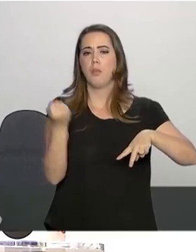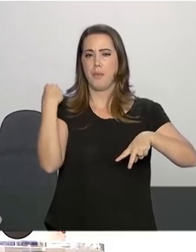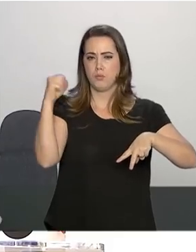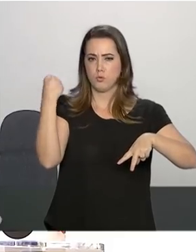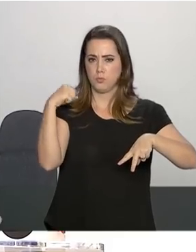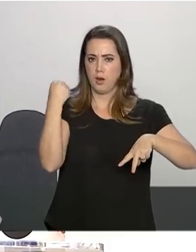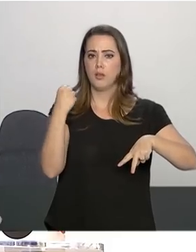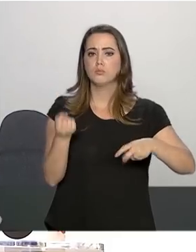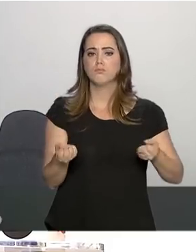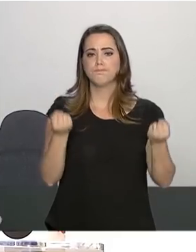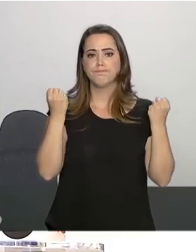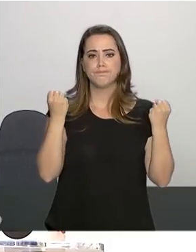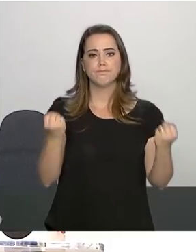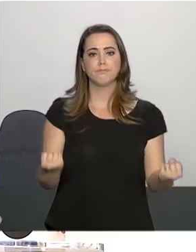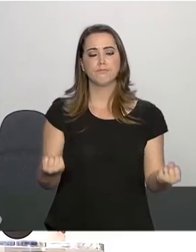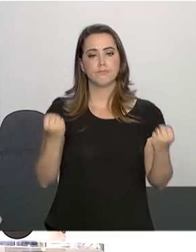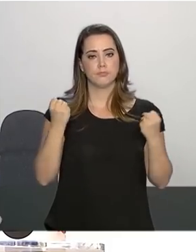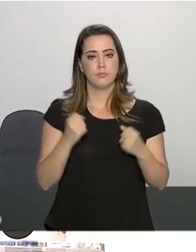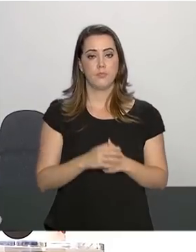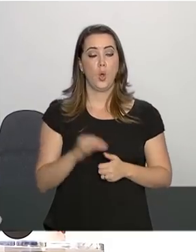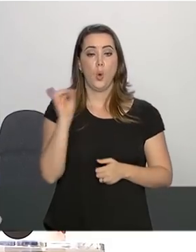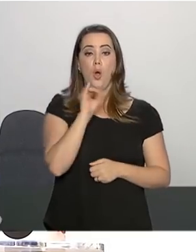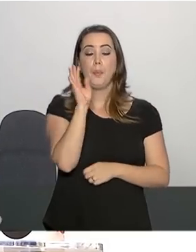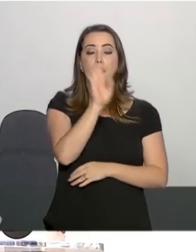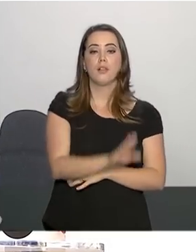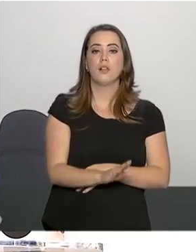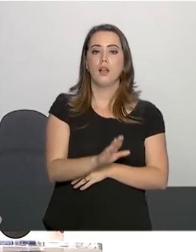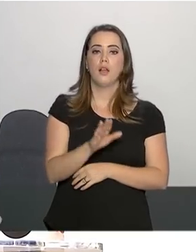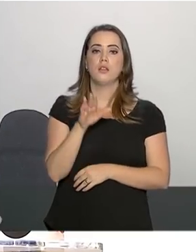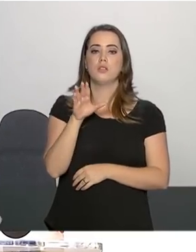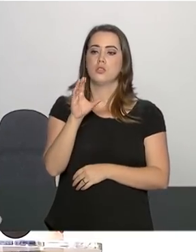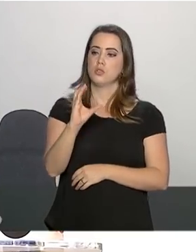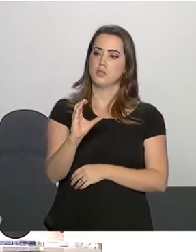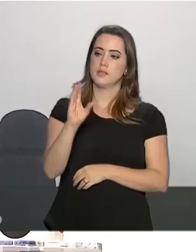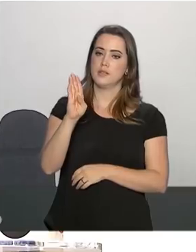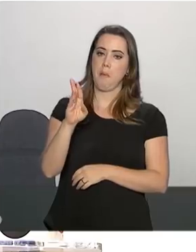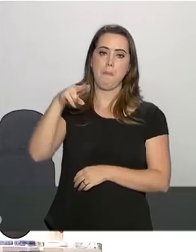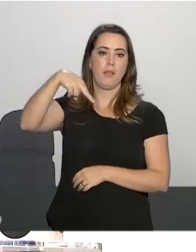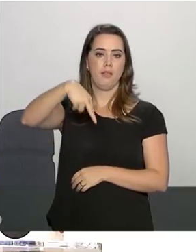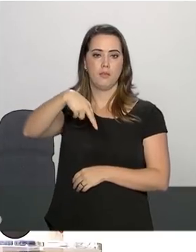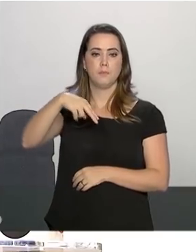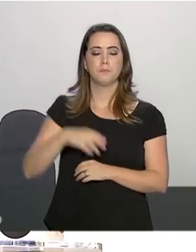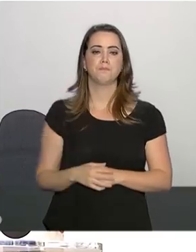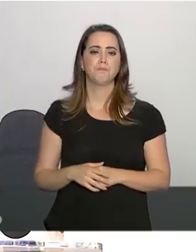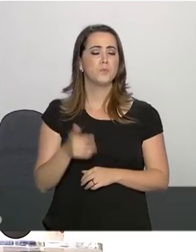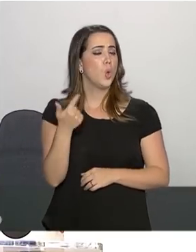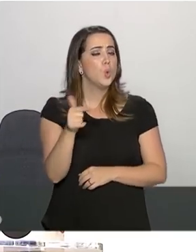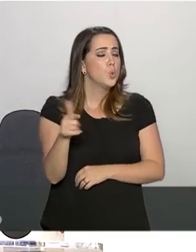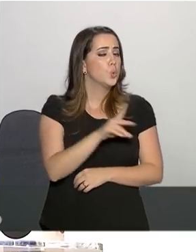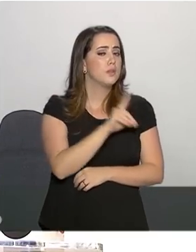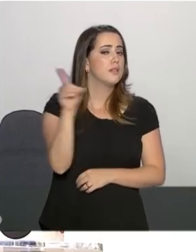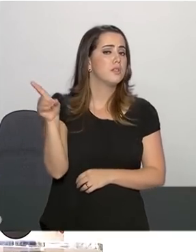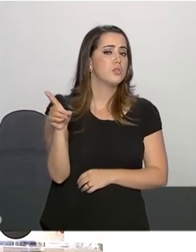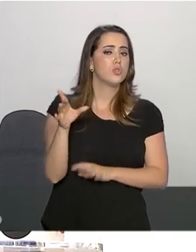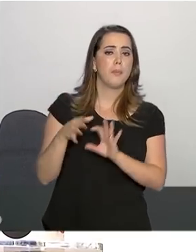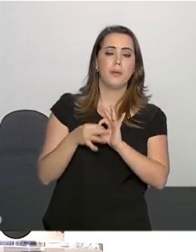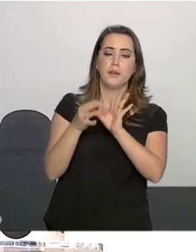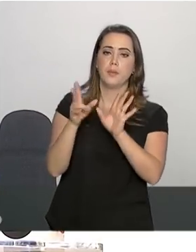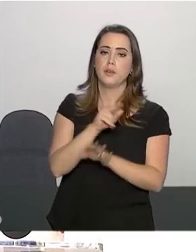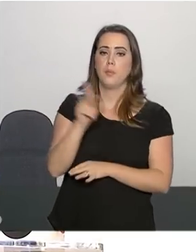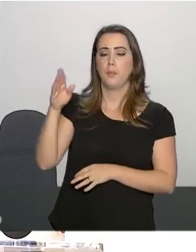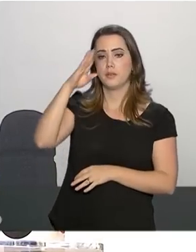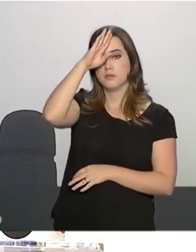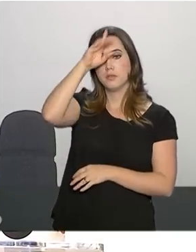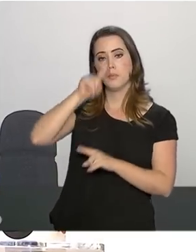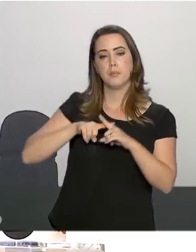Boa tarde, Tabata, da Rádio CBN. Porta-voz, o senhor falou que não foi definida uma data para alta do presidente Jair Bolsonaro, mas os médicos